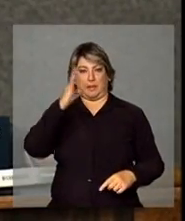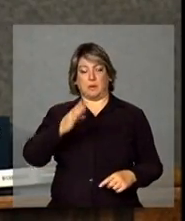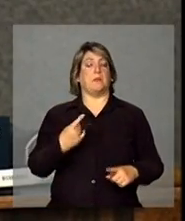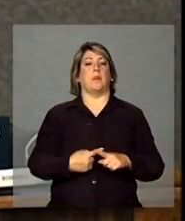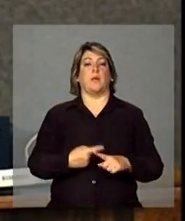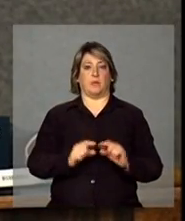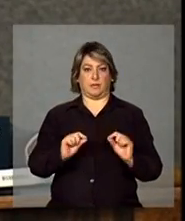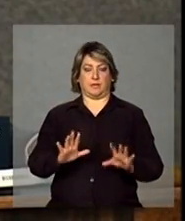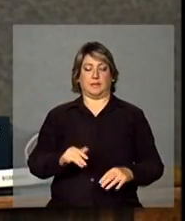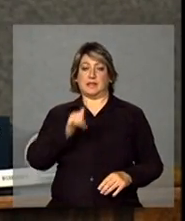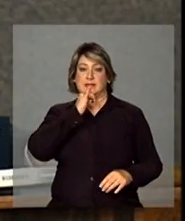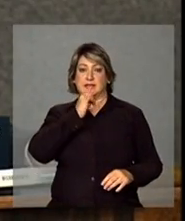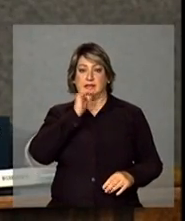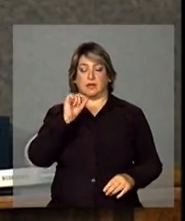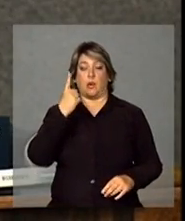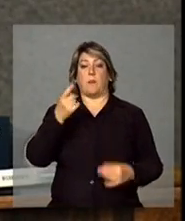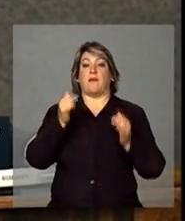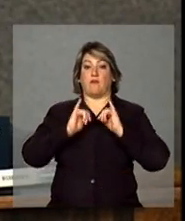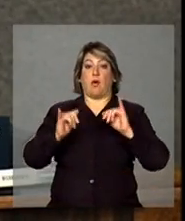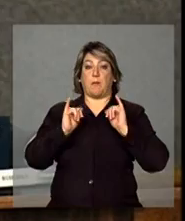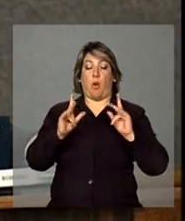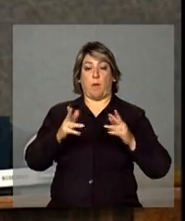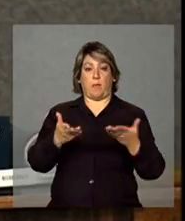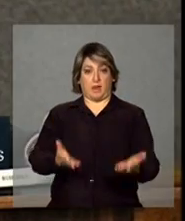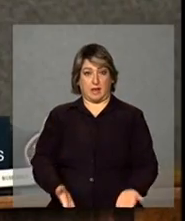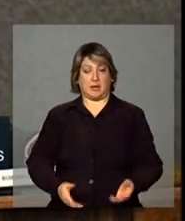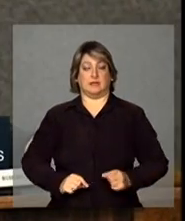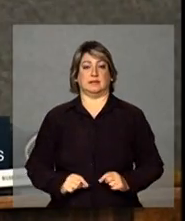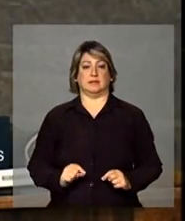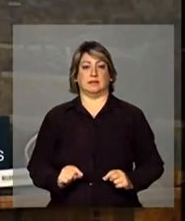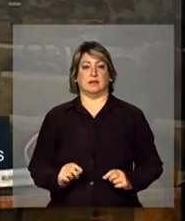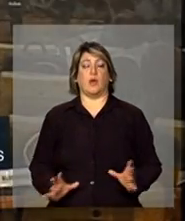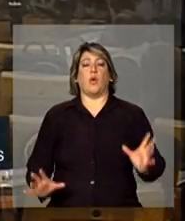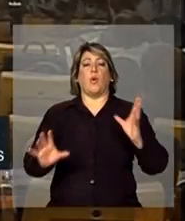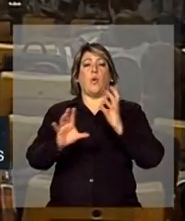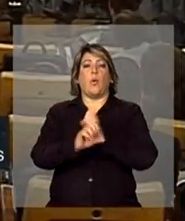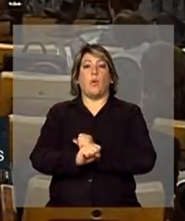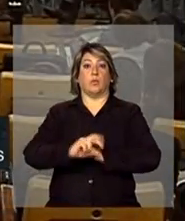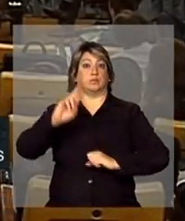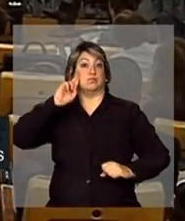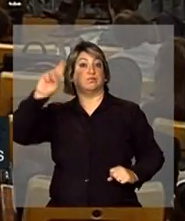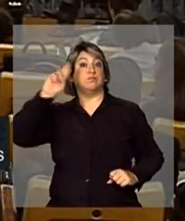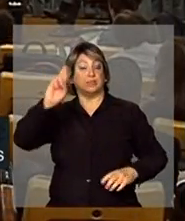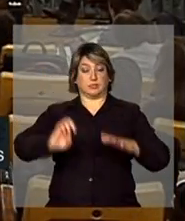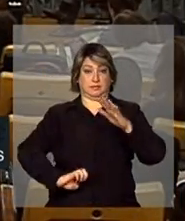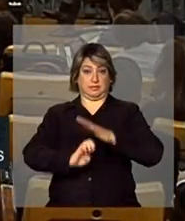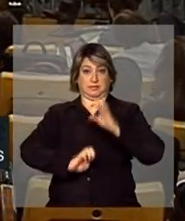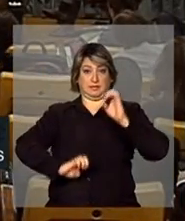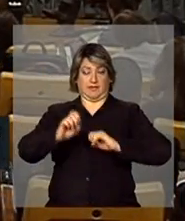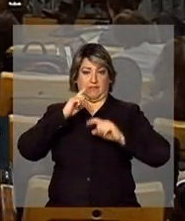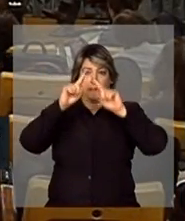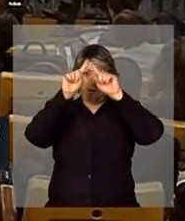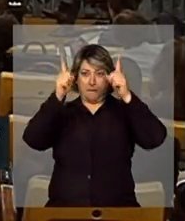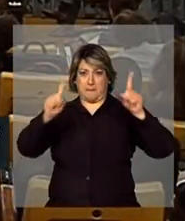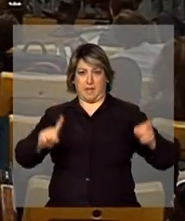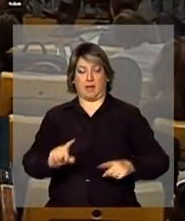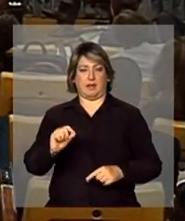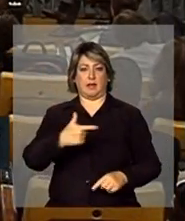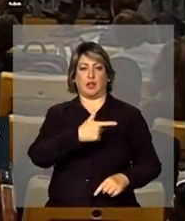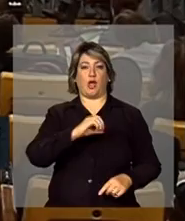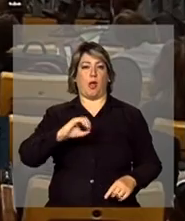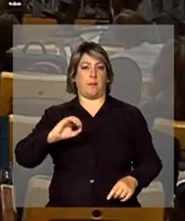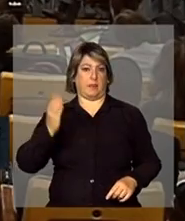Por quê? Então, por exemplo, um dado como esse do quantidade de empreendedores, então, fixem ali no mapa, em 2000,